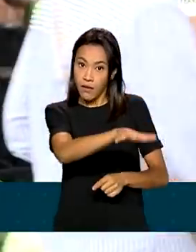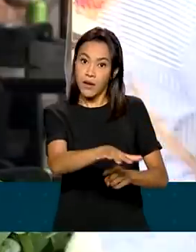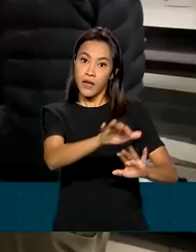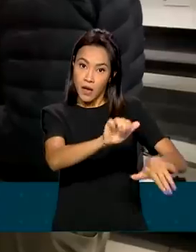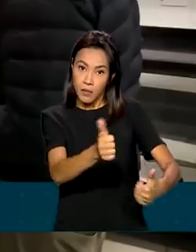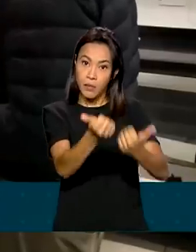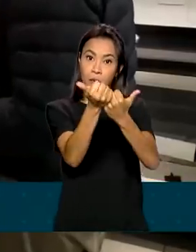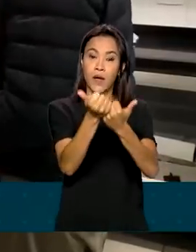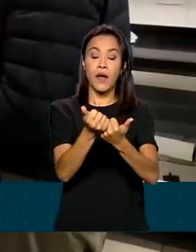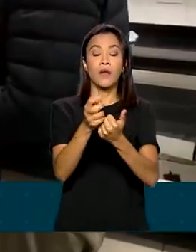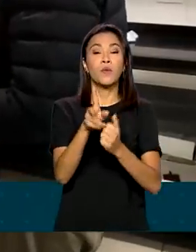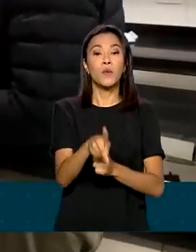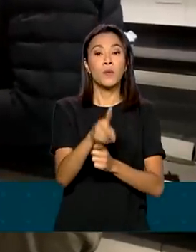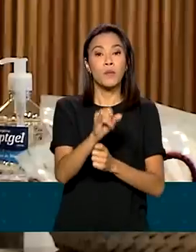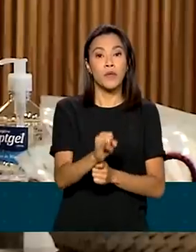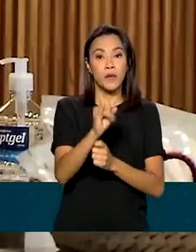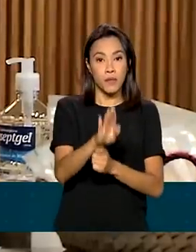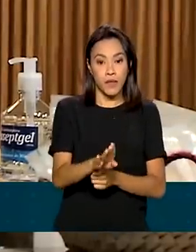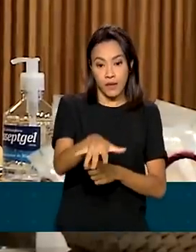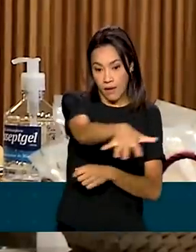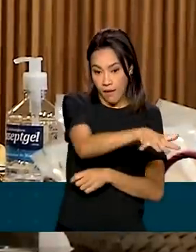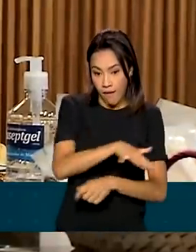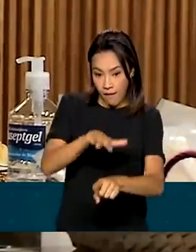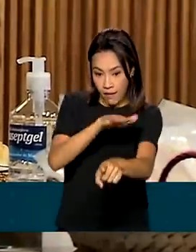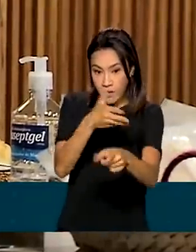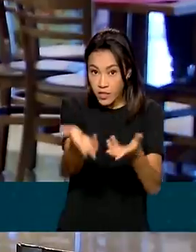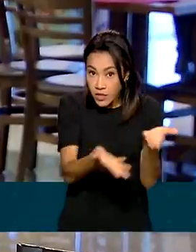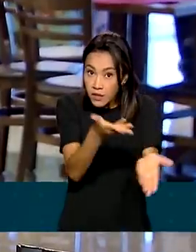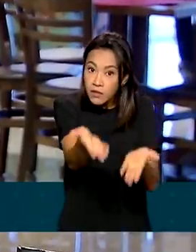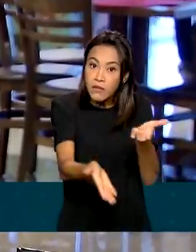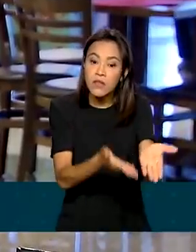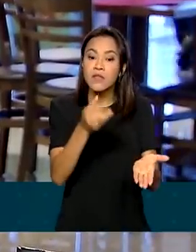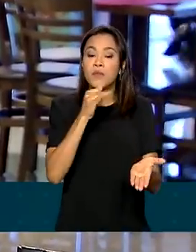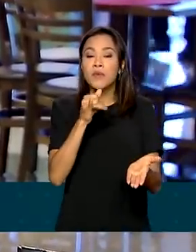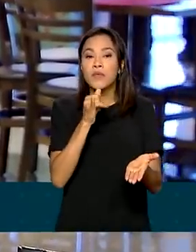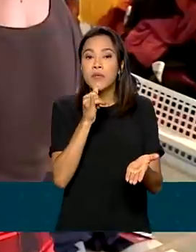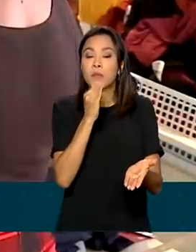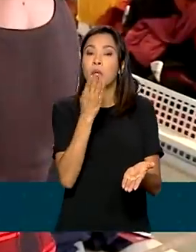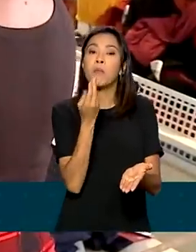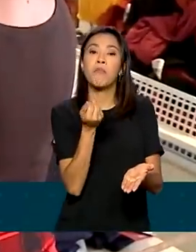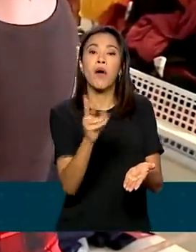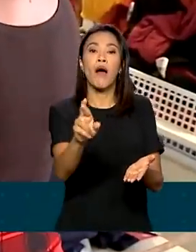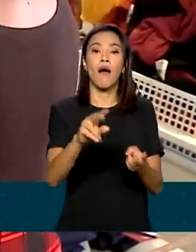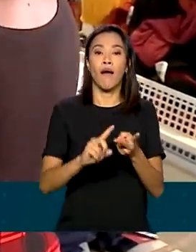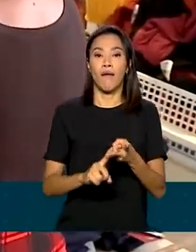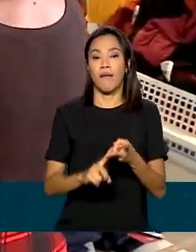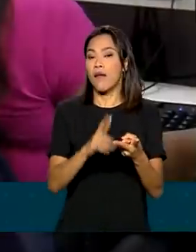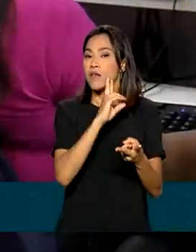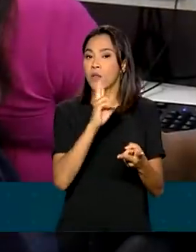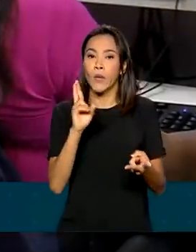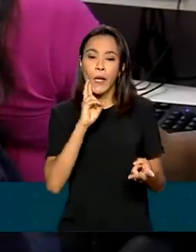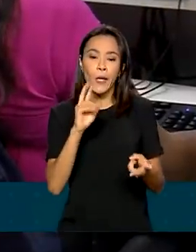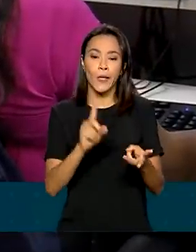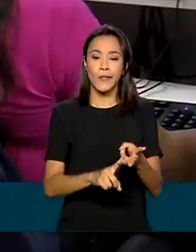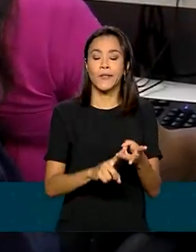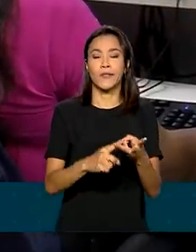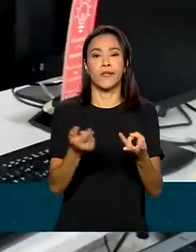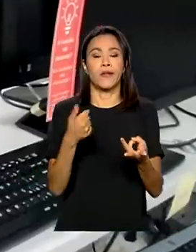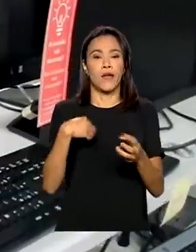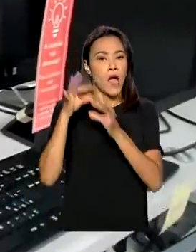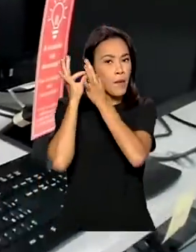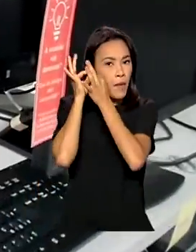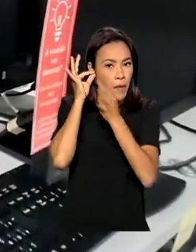alavancar o PIB, como o setor de serviços, a exemplo de restaurantes e bares, vendedores de lojas, atendente e